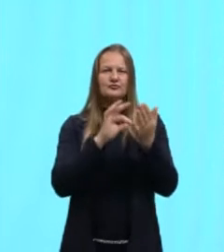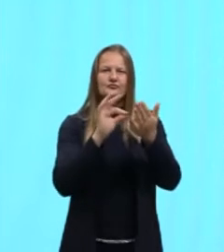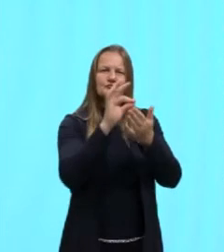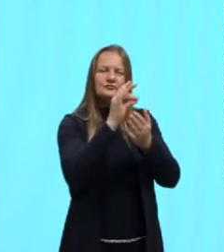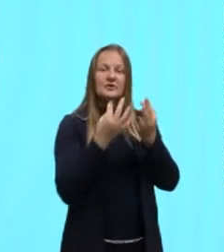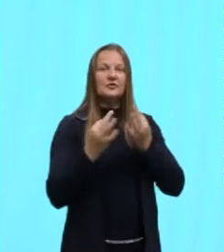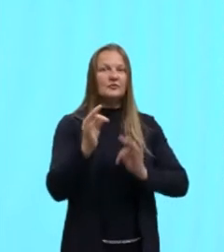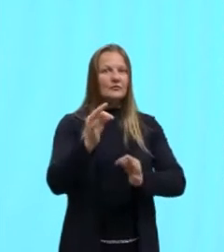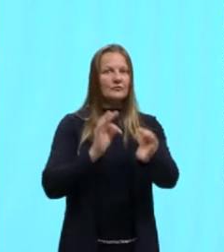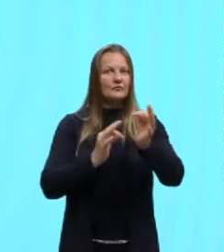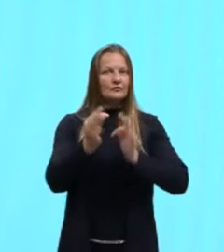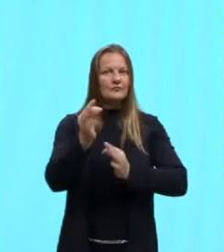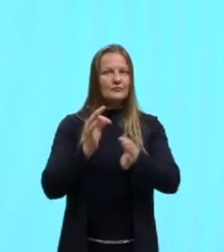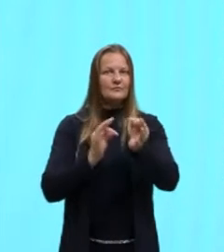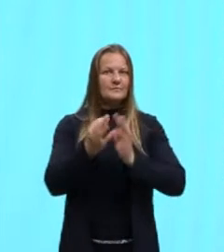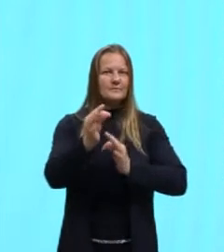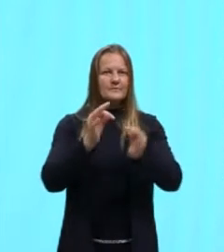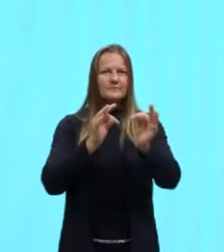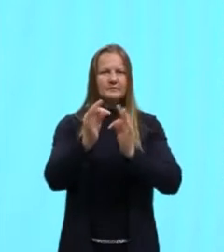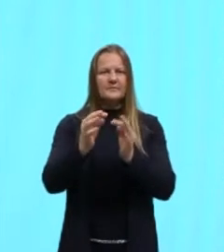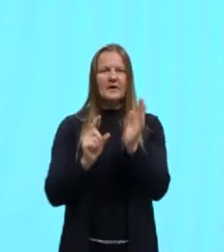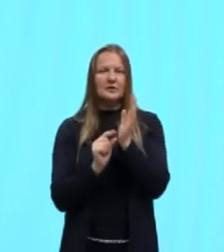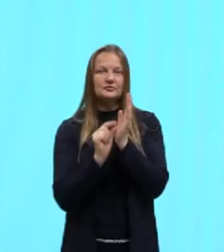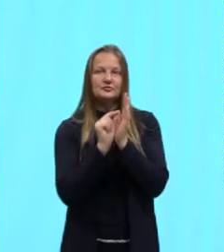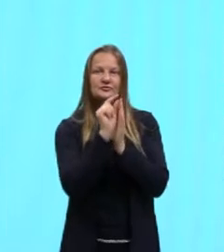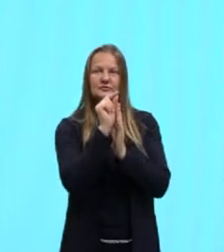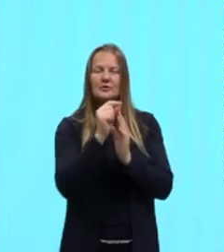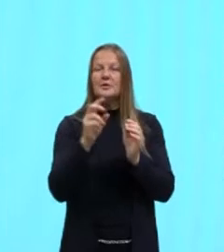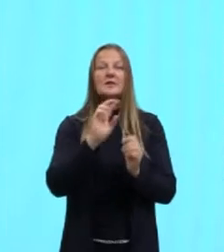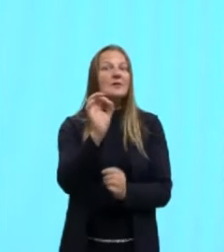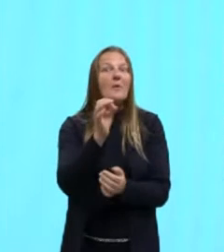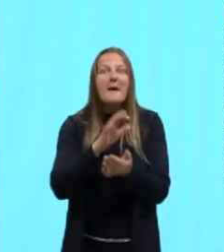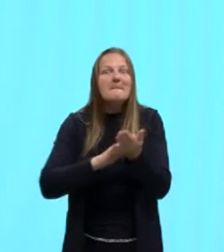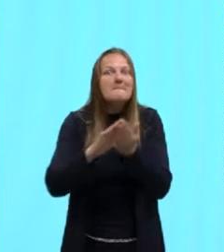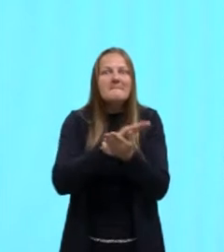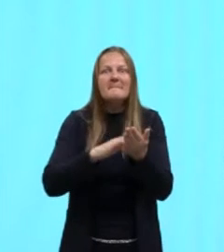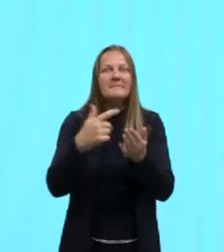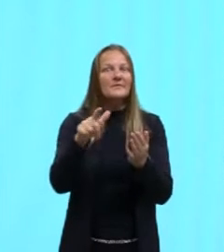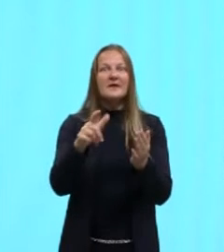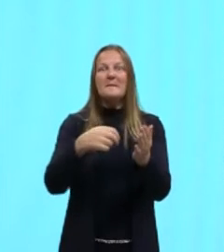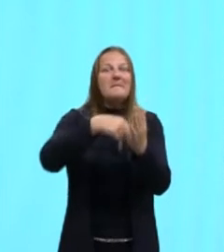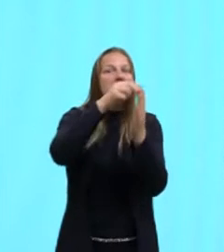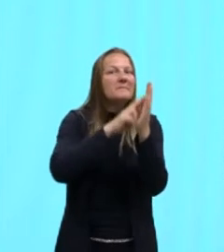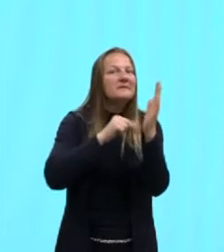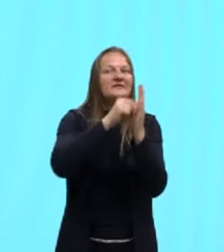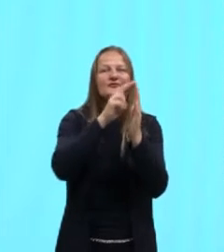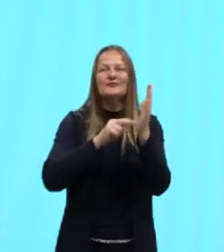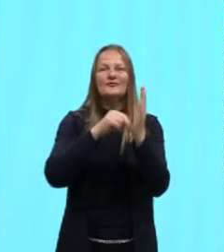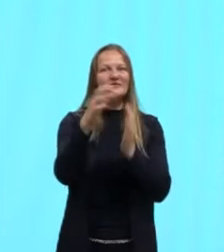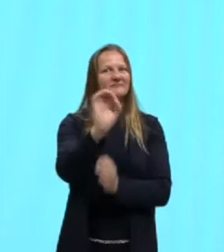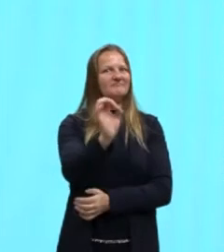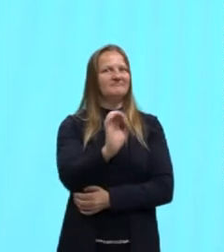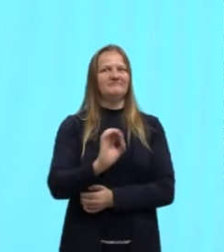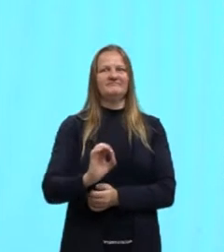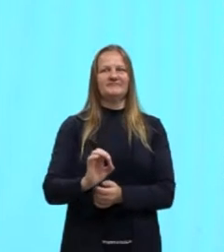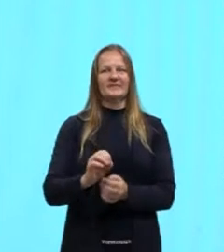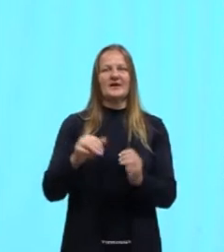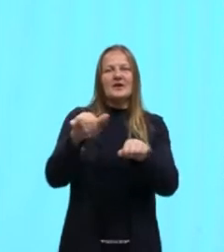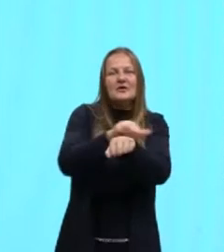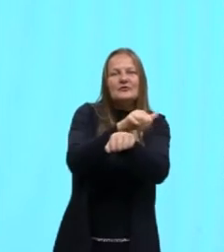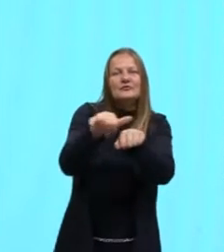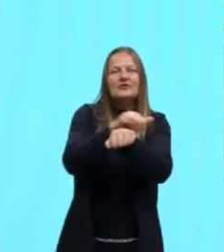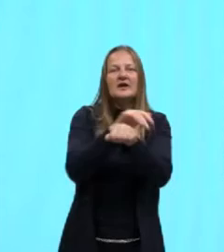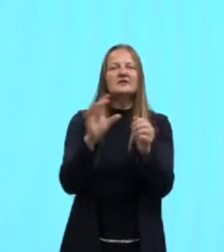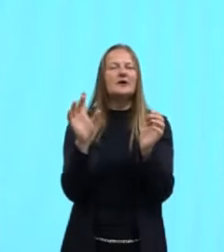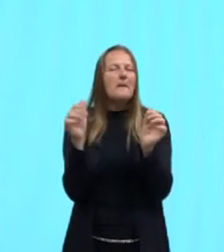tecnológica, ela não é uma pintura, ela começa a se relacionar com aquela técnica da